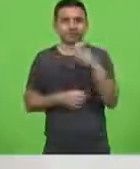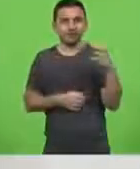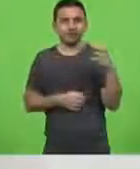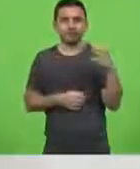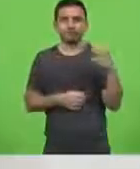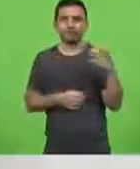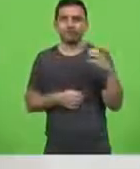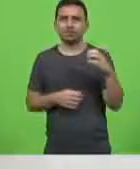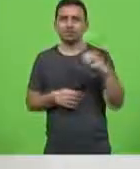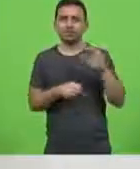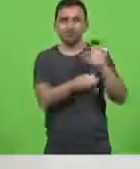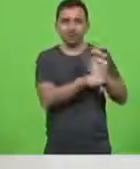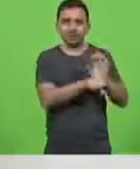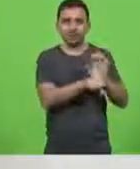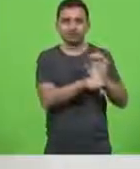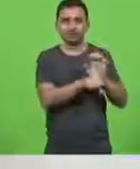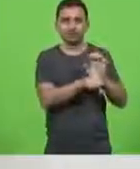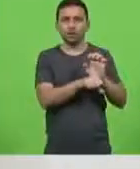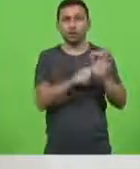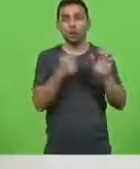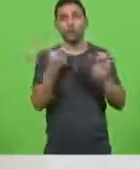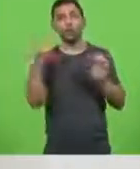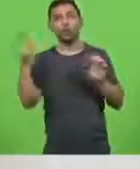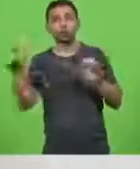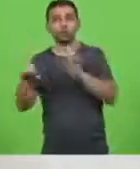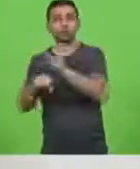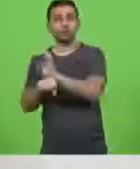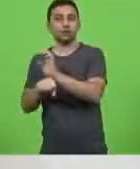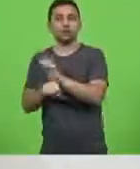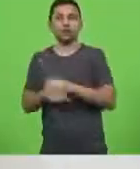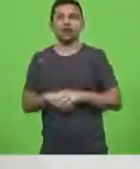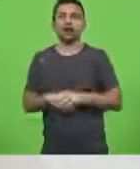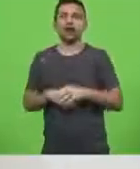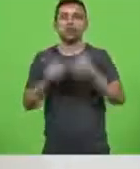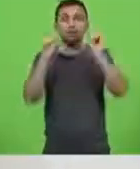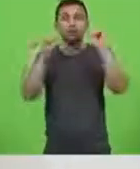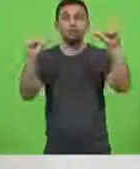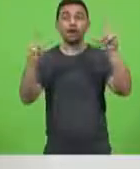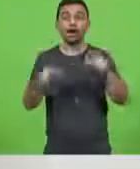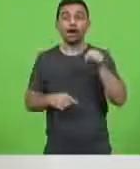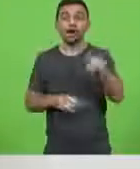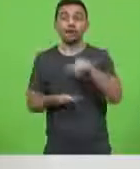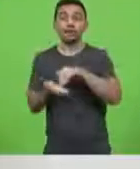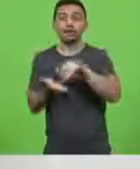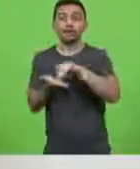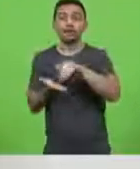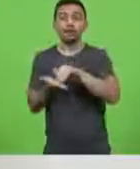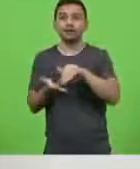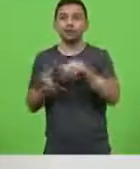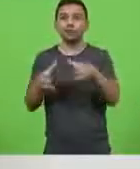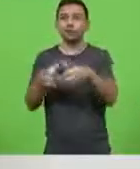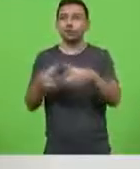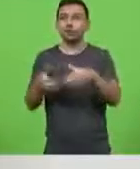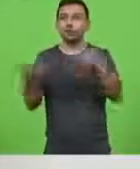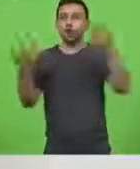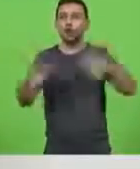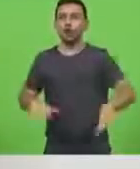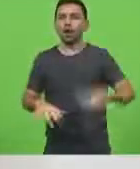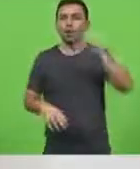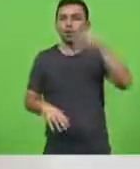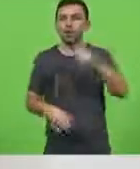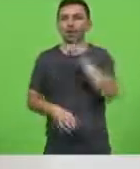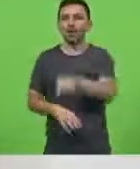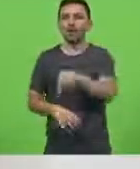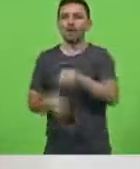estados de Santa Catarina para outros estados e atenção a Secretaria não quer reconhecer a autorização